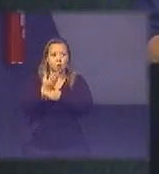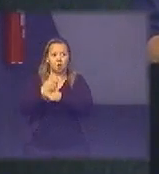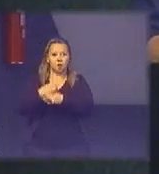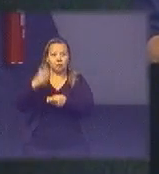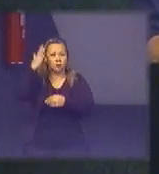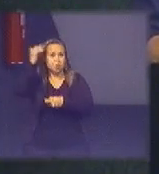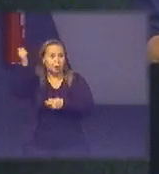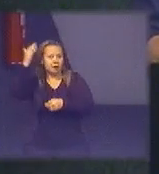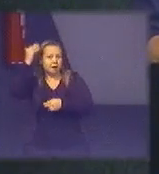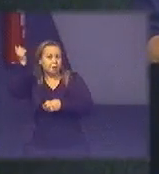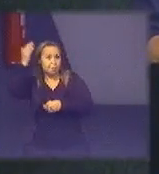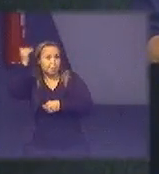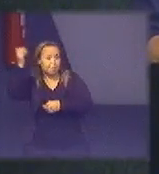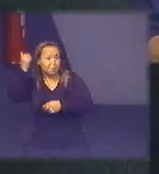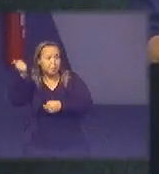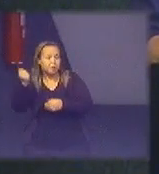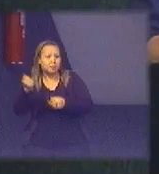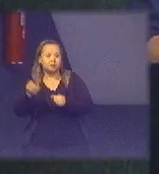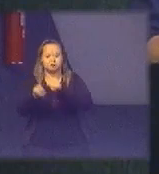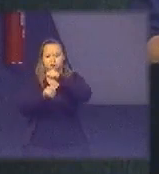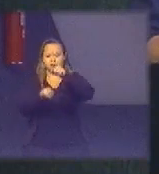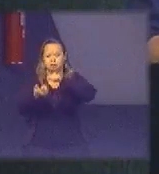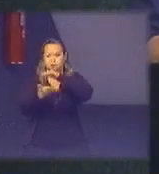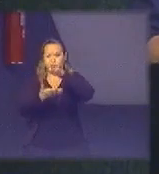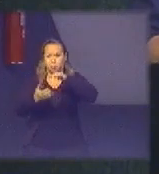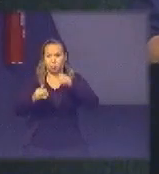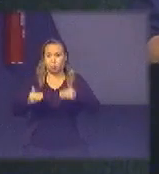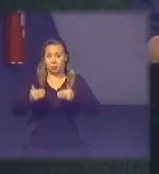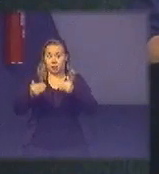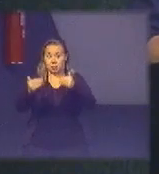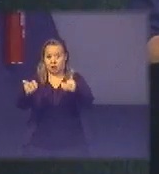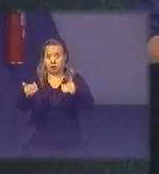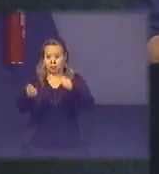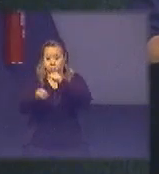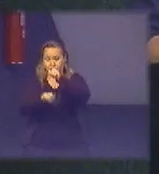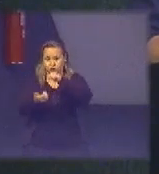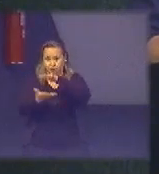ministério da sustentabilidade o que teria lá dentro?